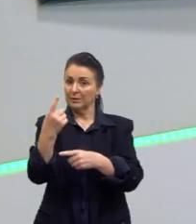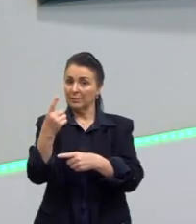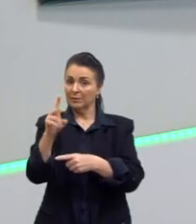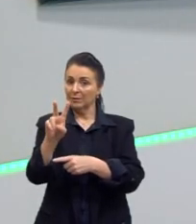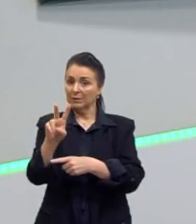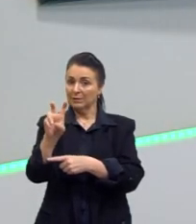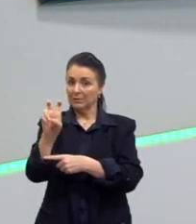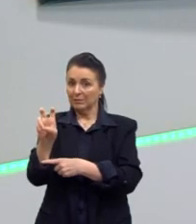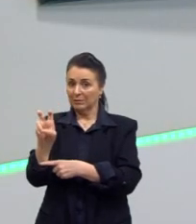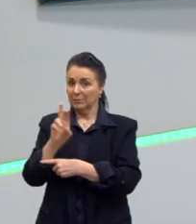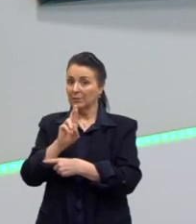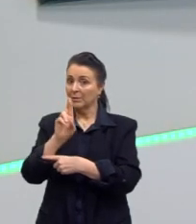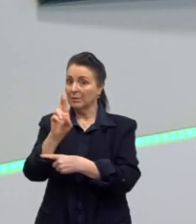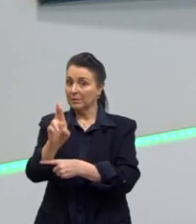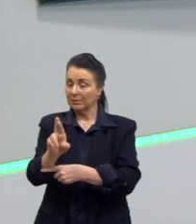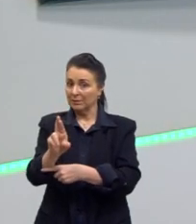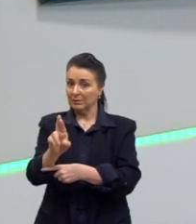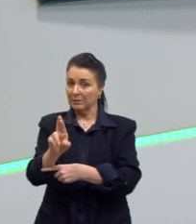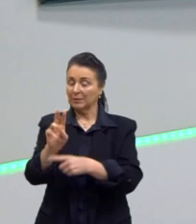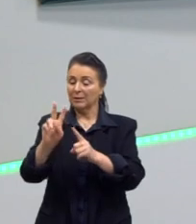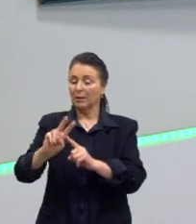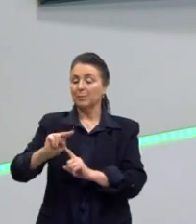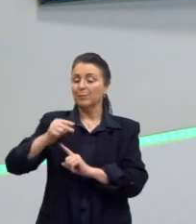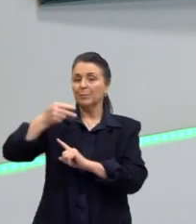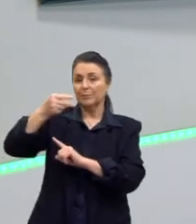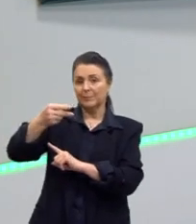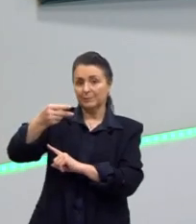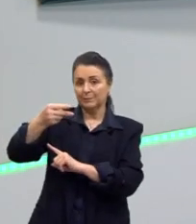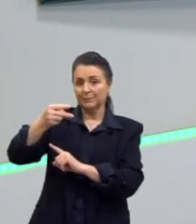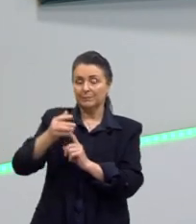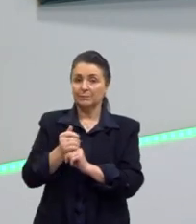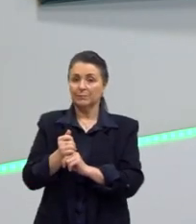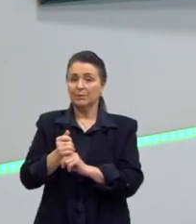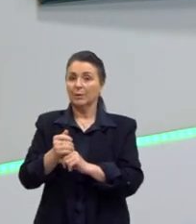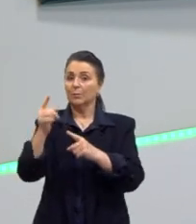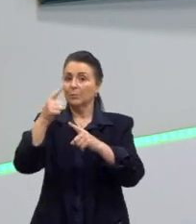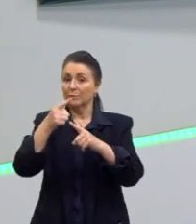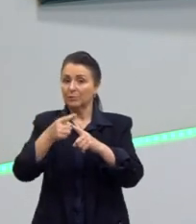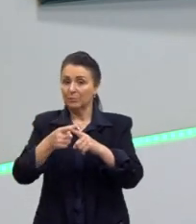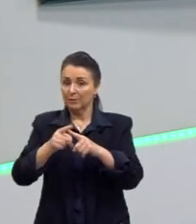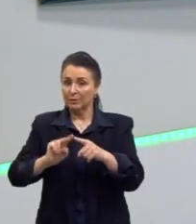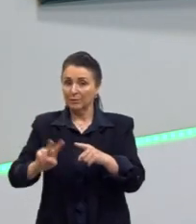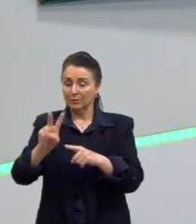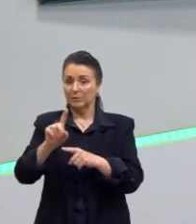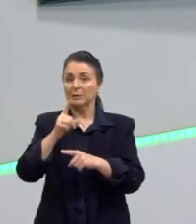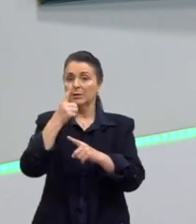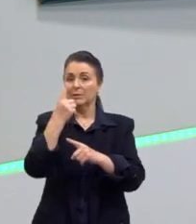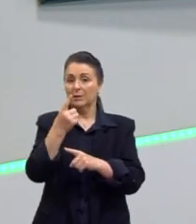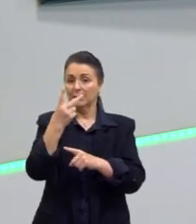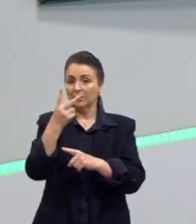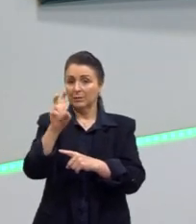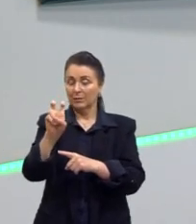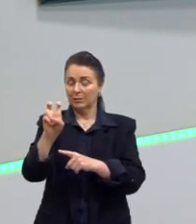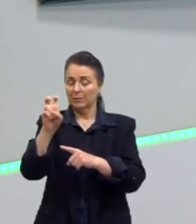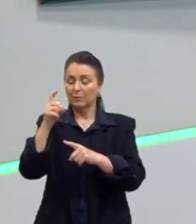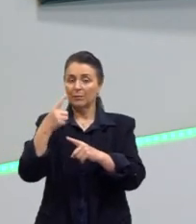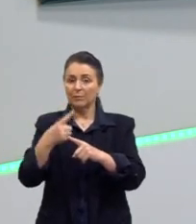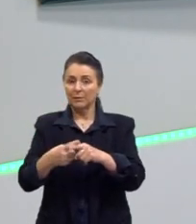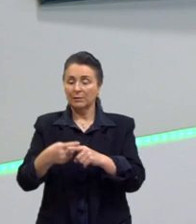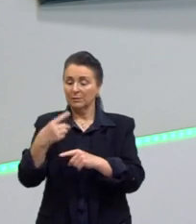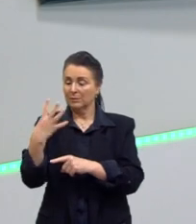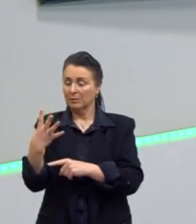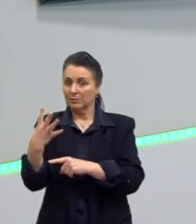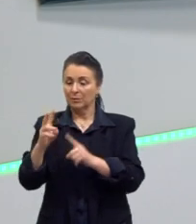que é o resultado da nossa potência. Então, multiplicamos esses valores, né? 125 vezes 4. O